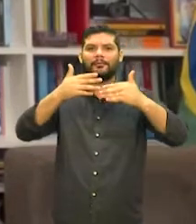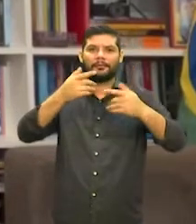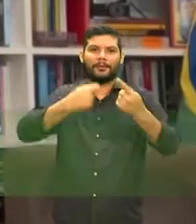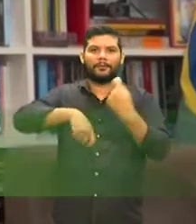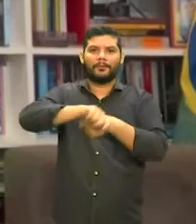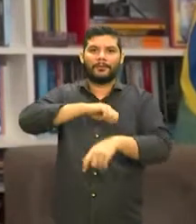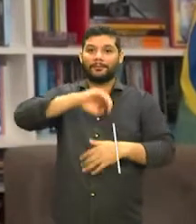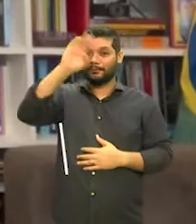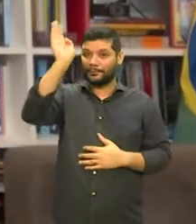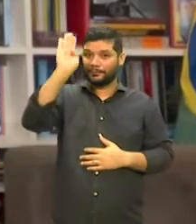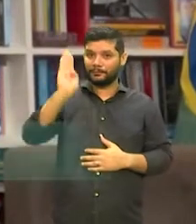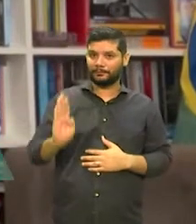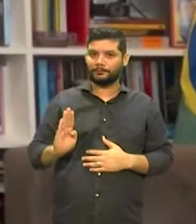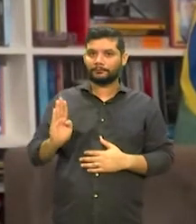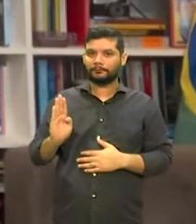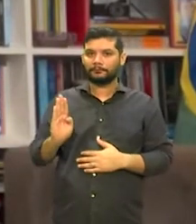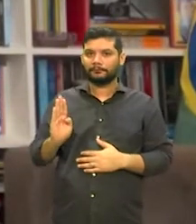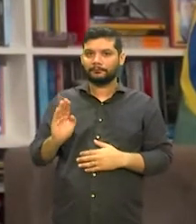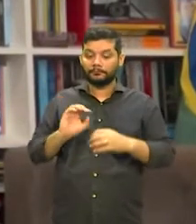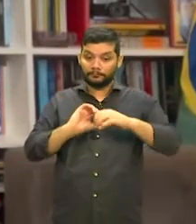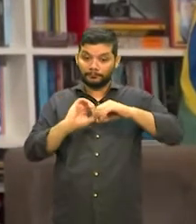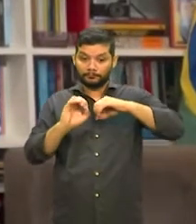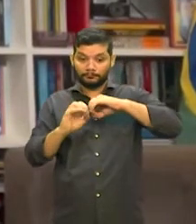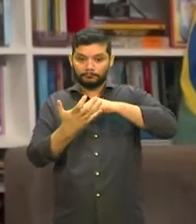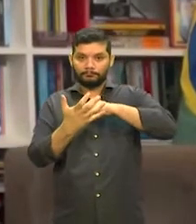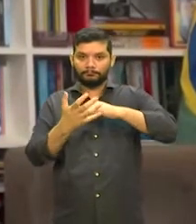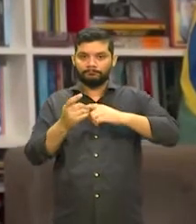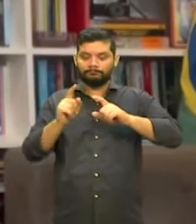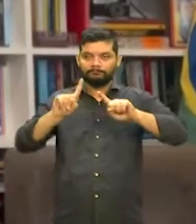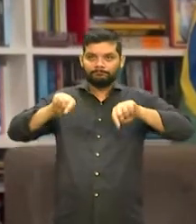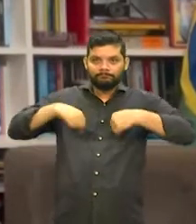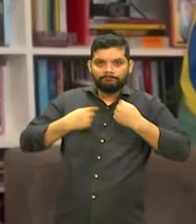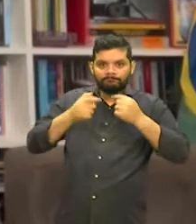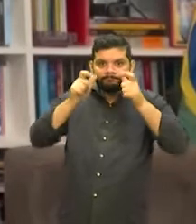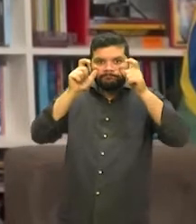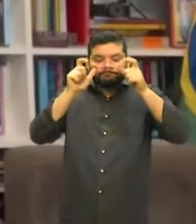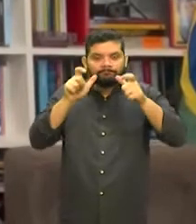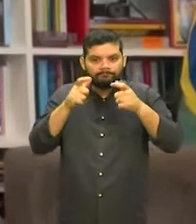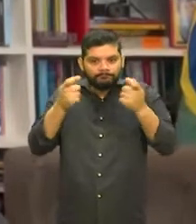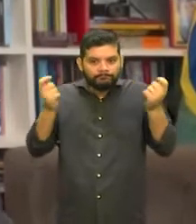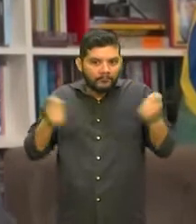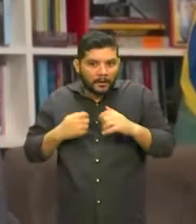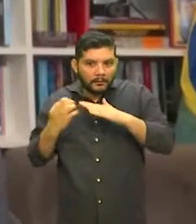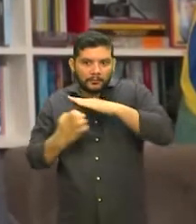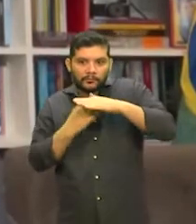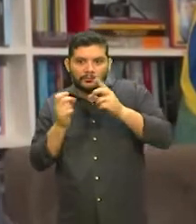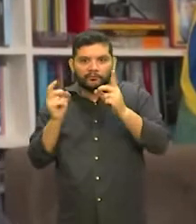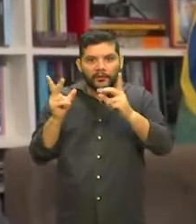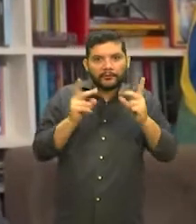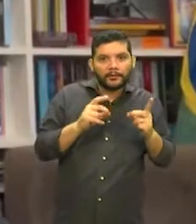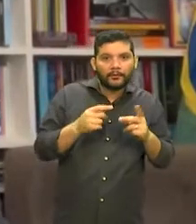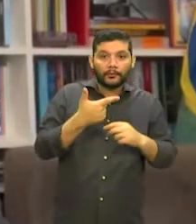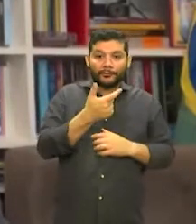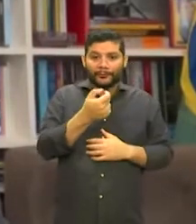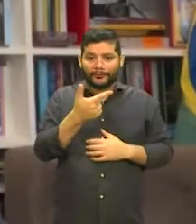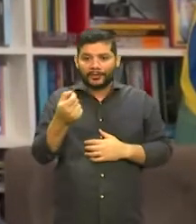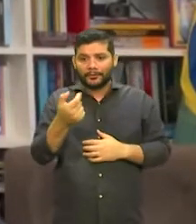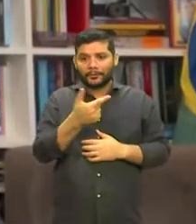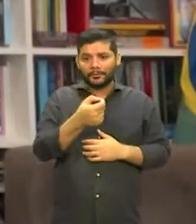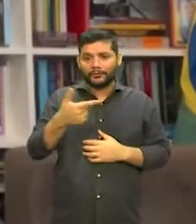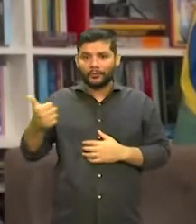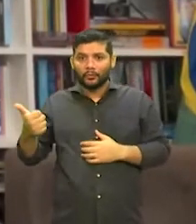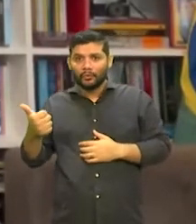despertou o empreendedorismo às pessoas. Julho de 2020 e julho de 2021, nós vemos que